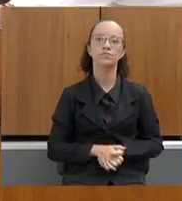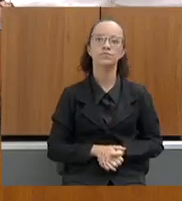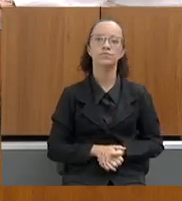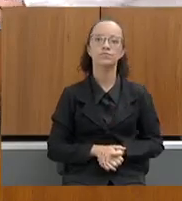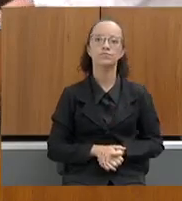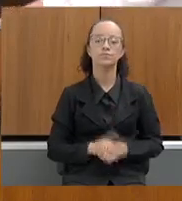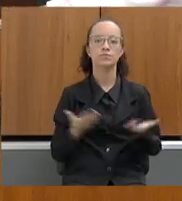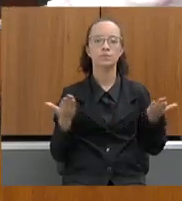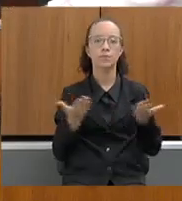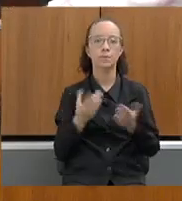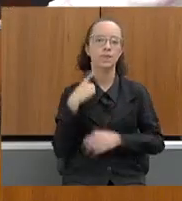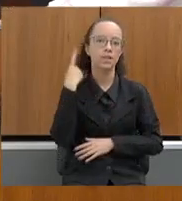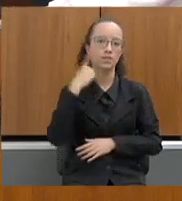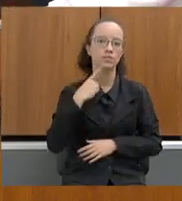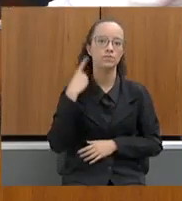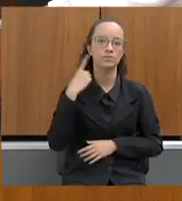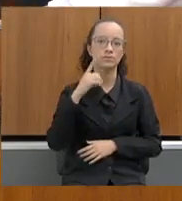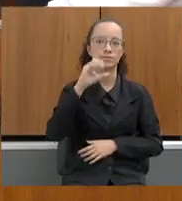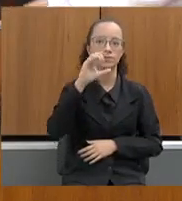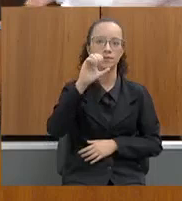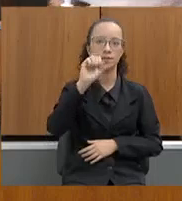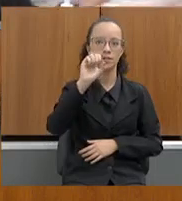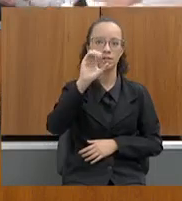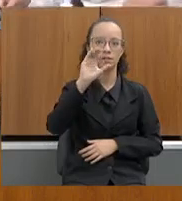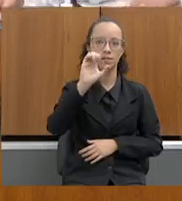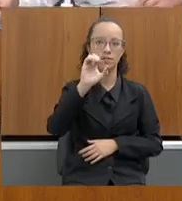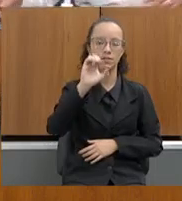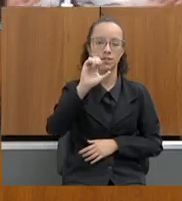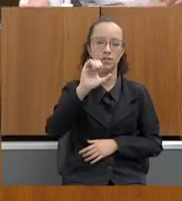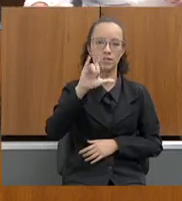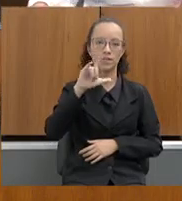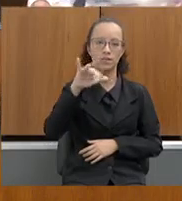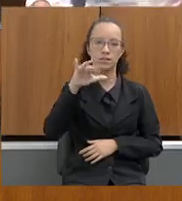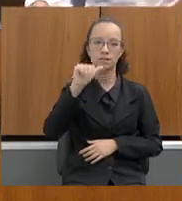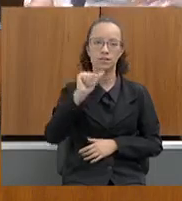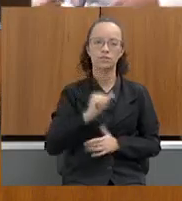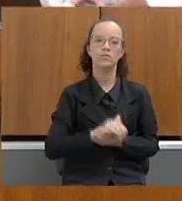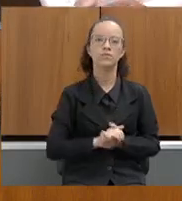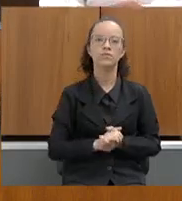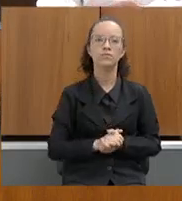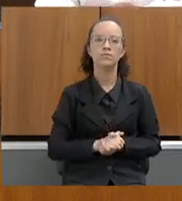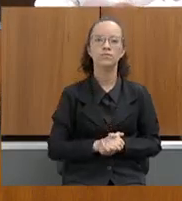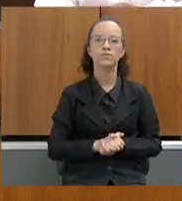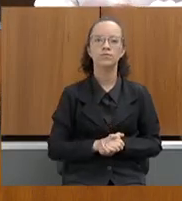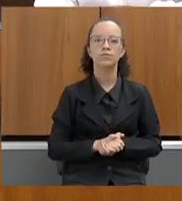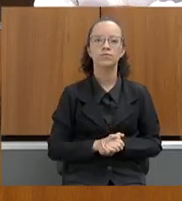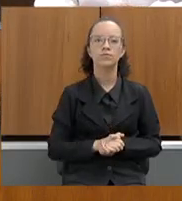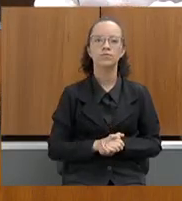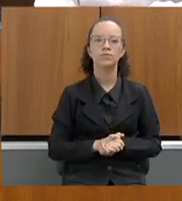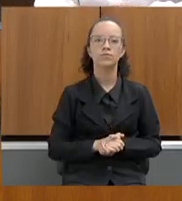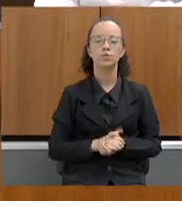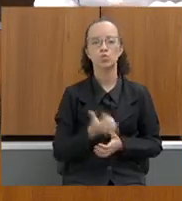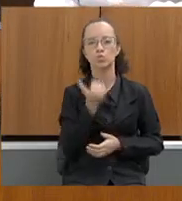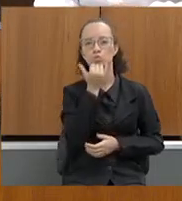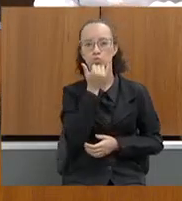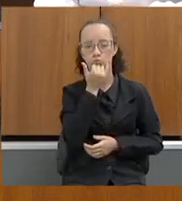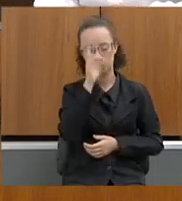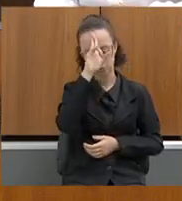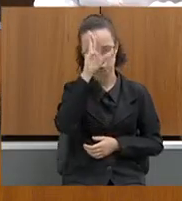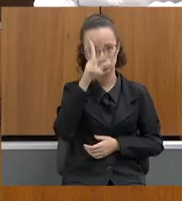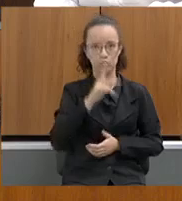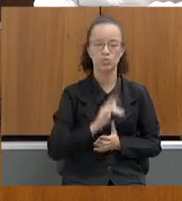Passo a palavra à deputada Celisa Laviola, para suas considerações. Confundi a ordem de inscrição aqui.